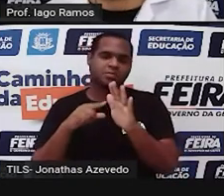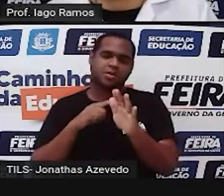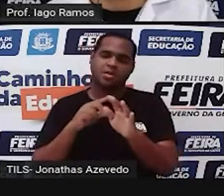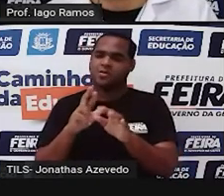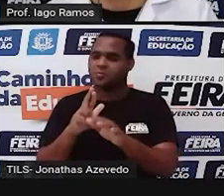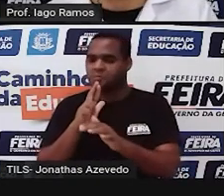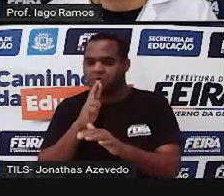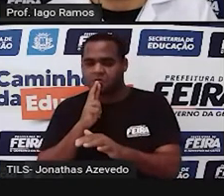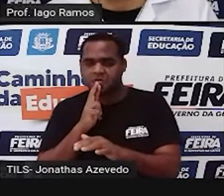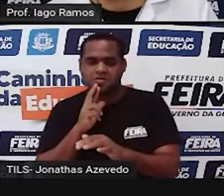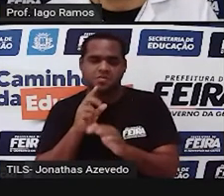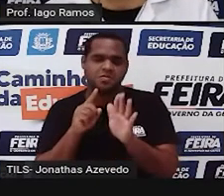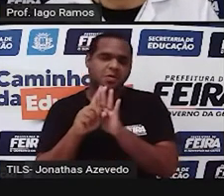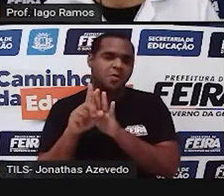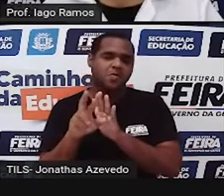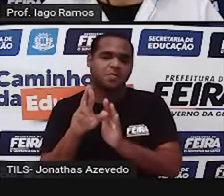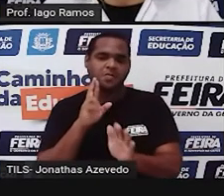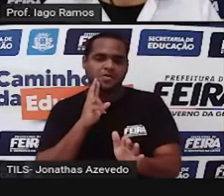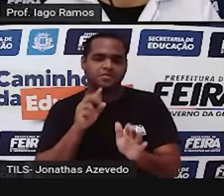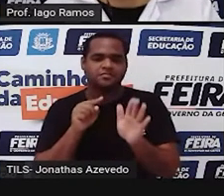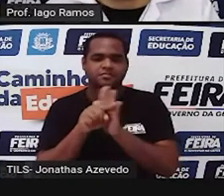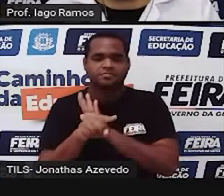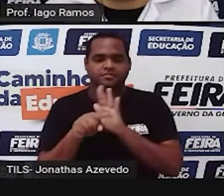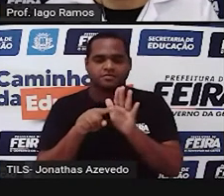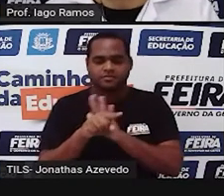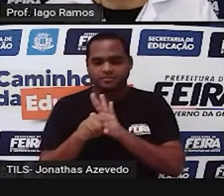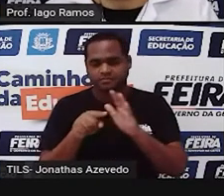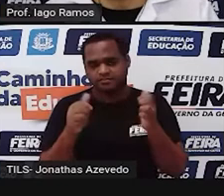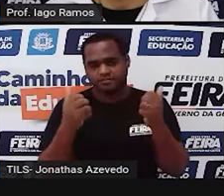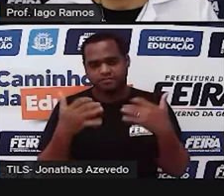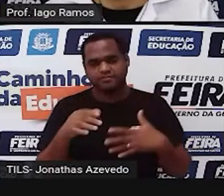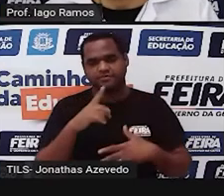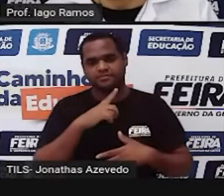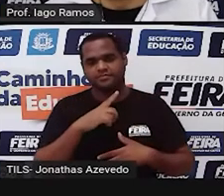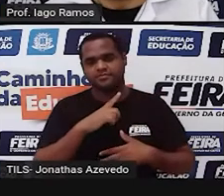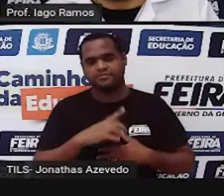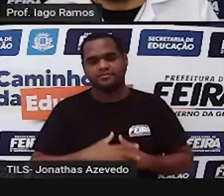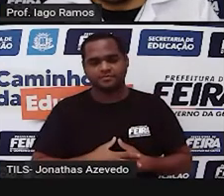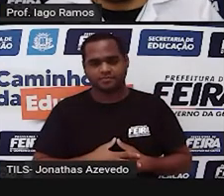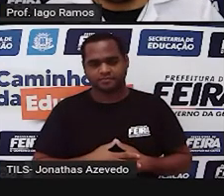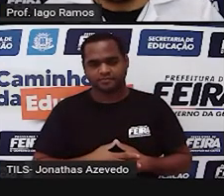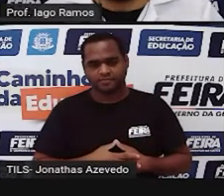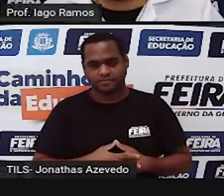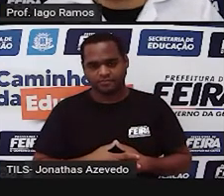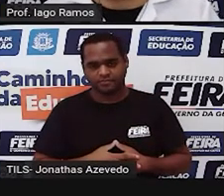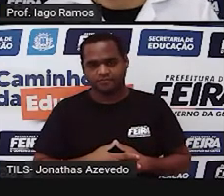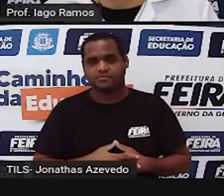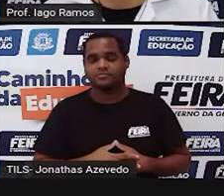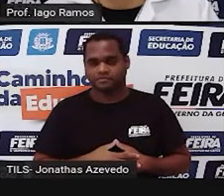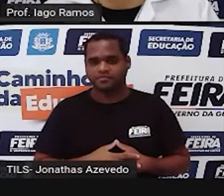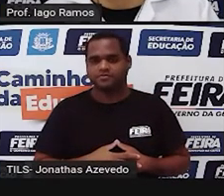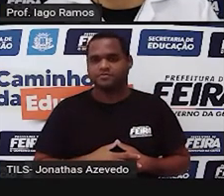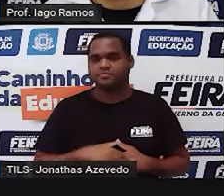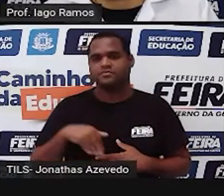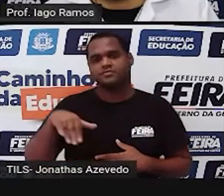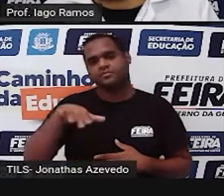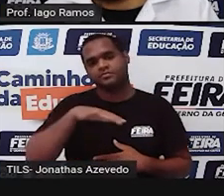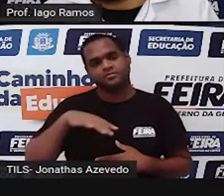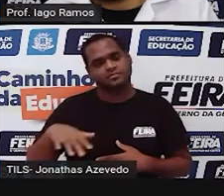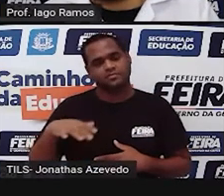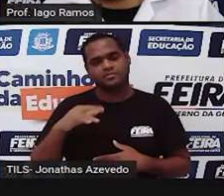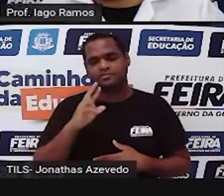respostas, tá bom? Um quiz, vamos dizer assim, tá? E aí, para essas perguntas e